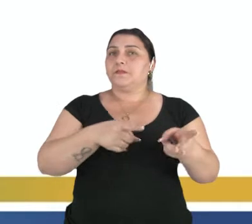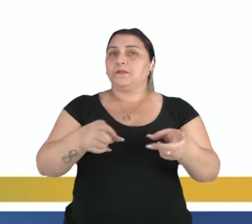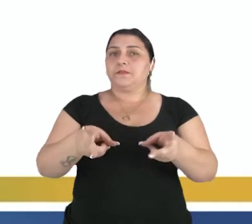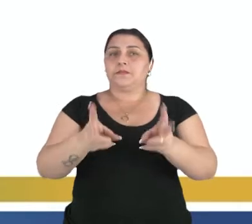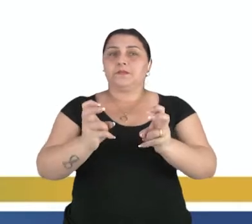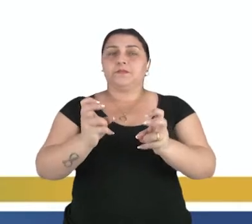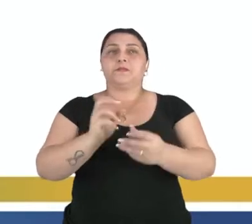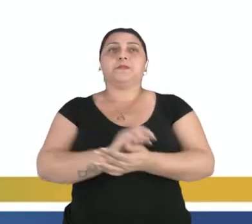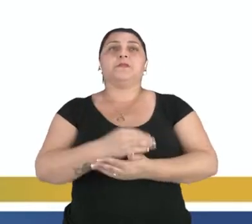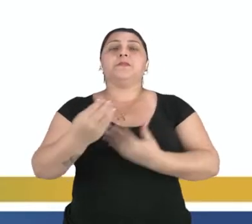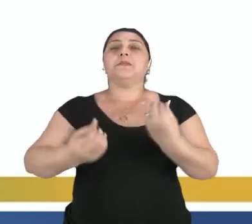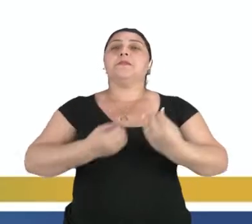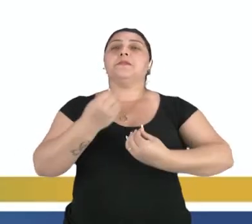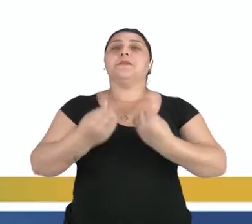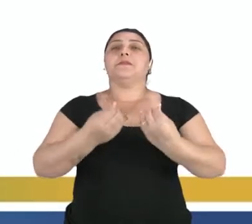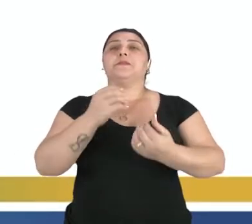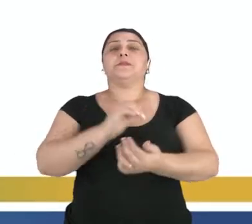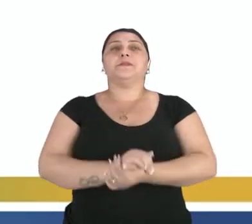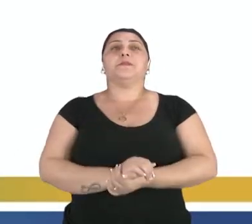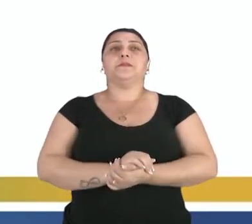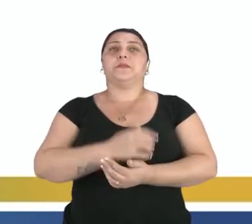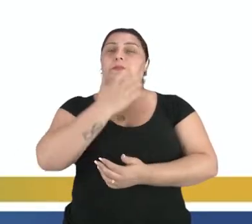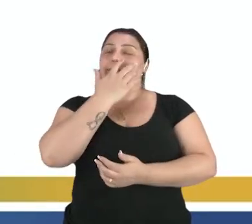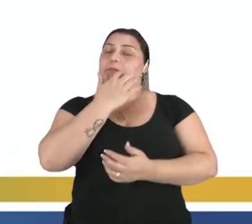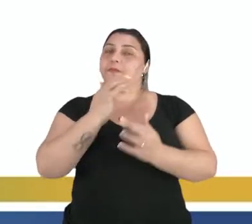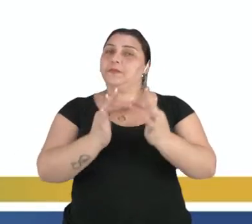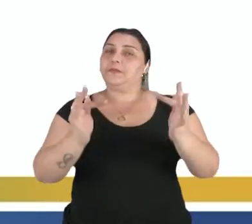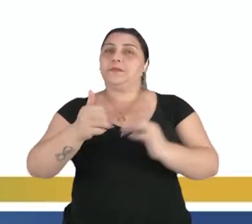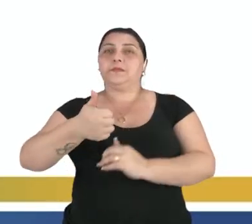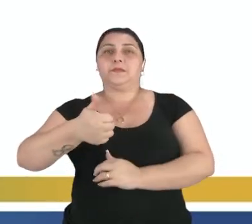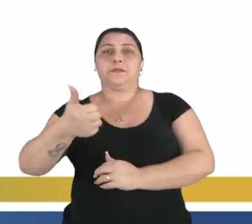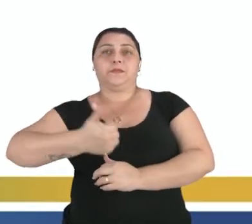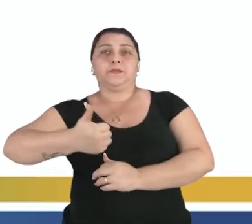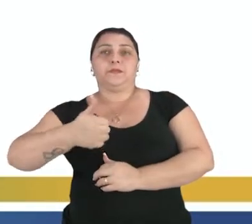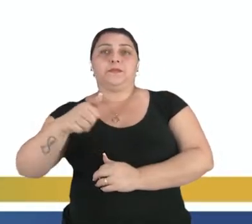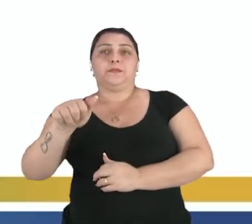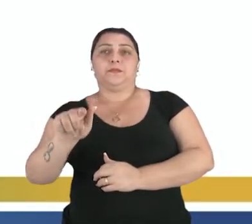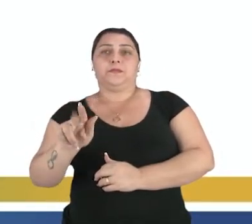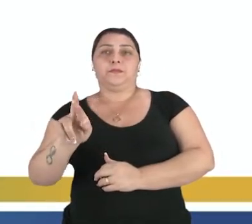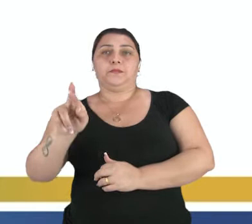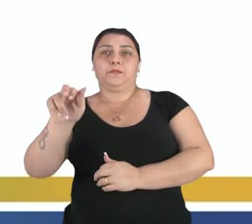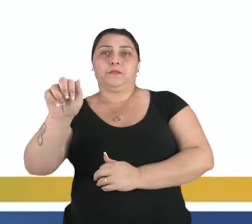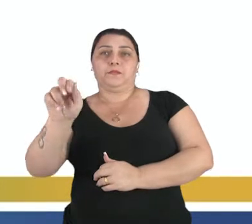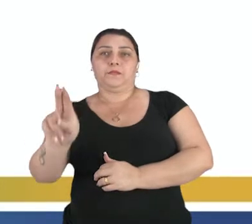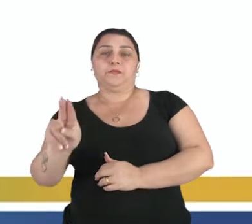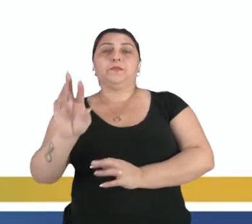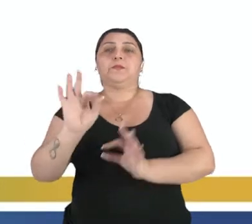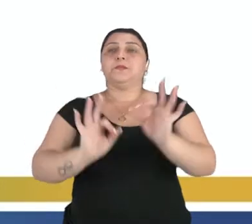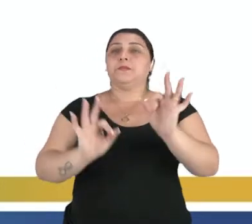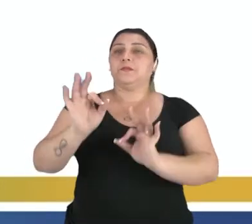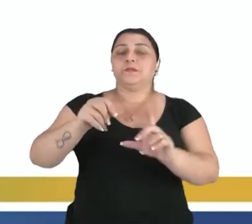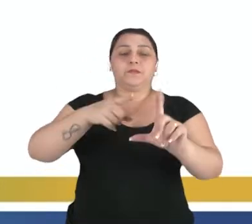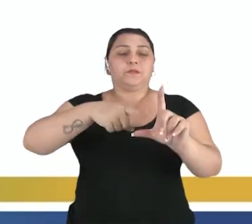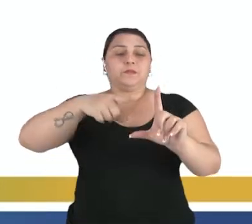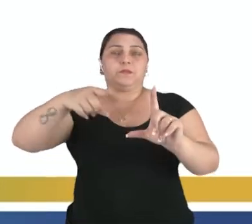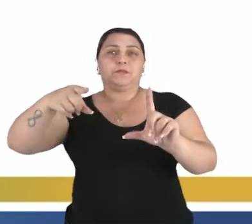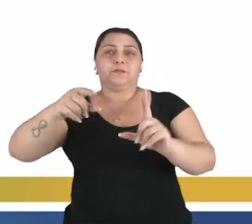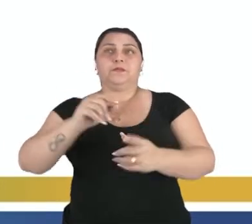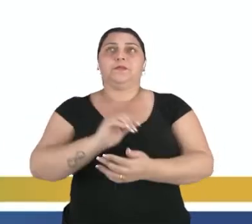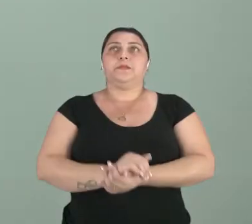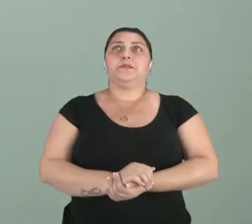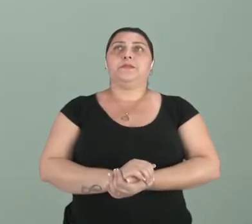percebam como se trabalha a função do primeiro grau para a construção de gráfico.